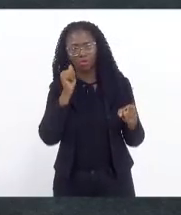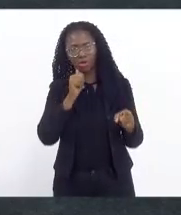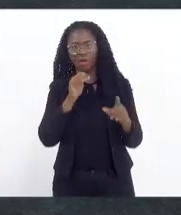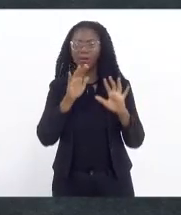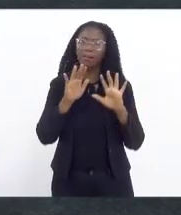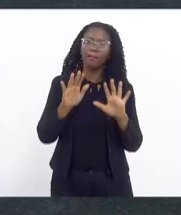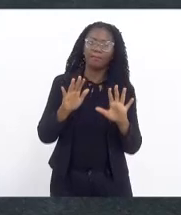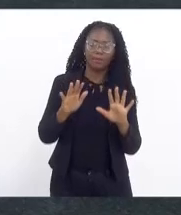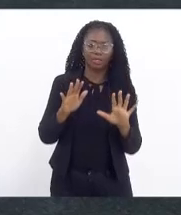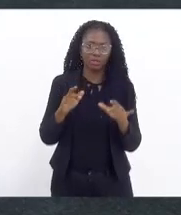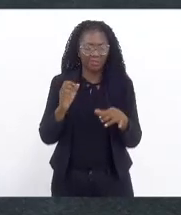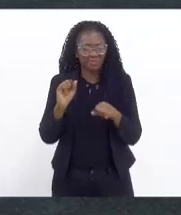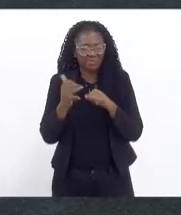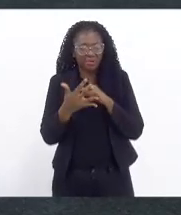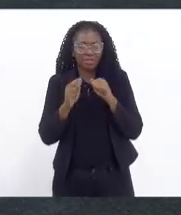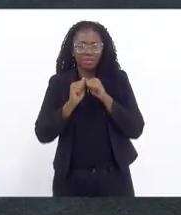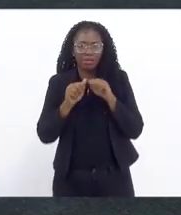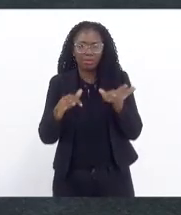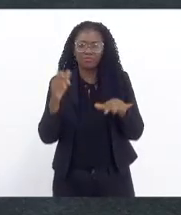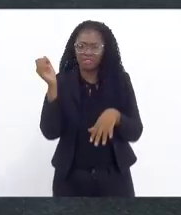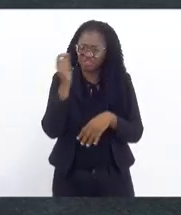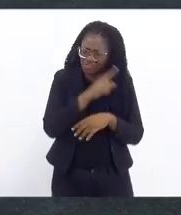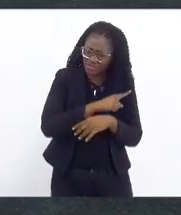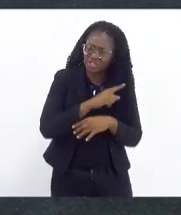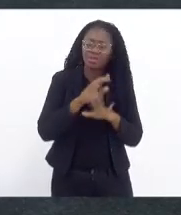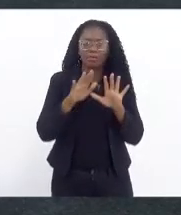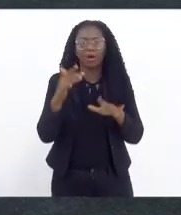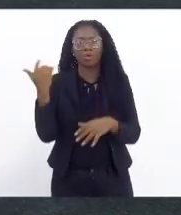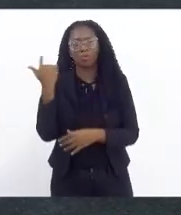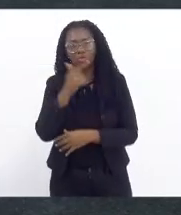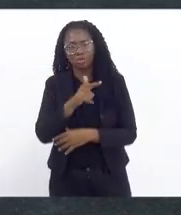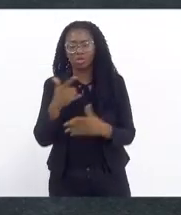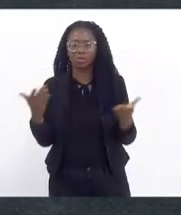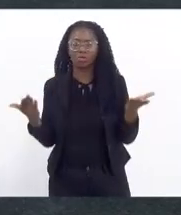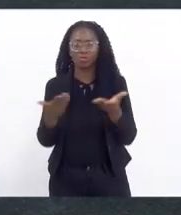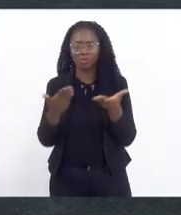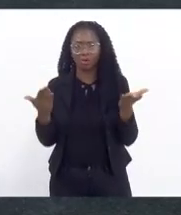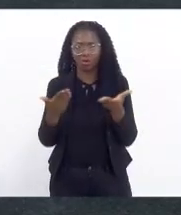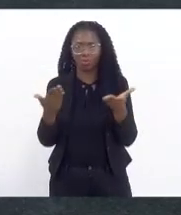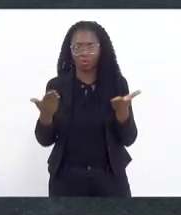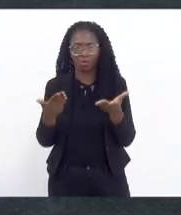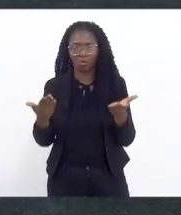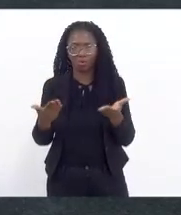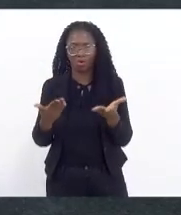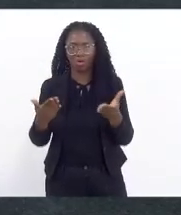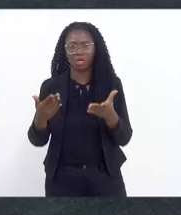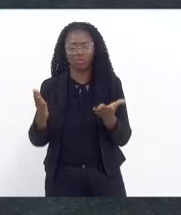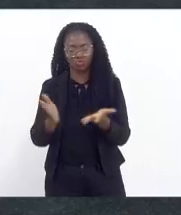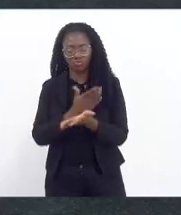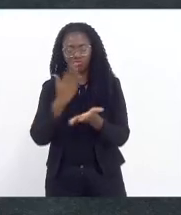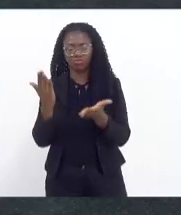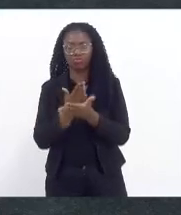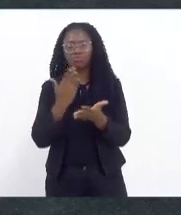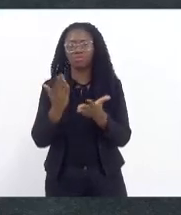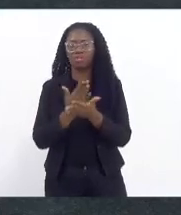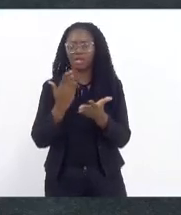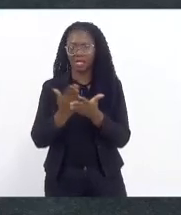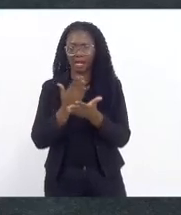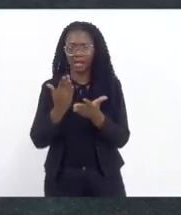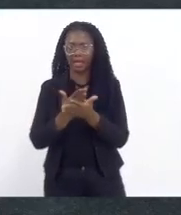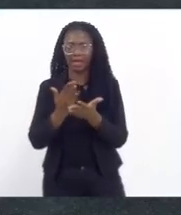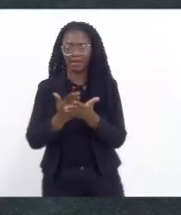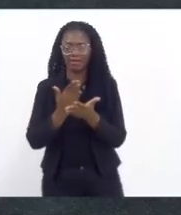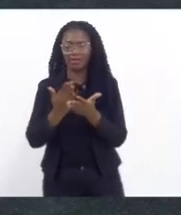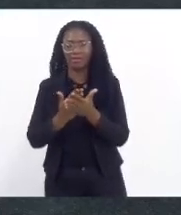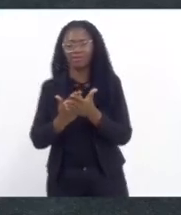o que não foi possível no ano passado conseguiu a edição de um livro e aí sugiro a